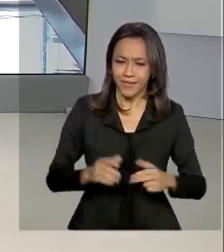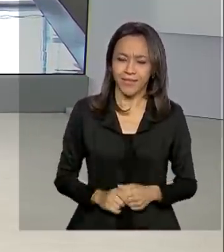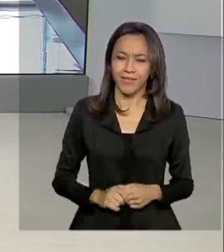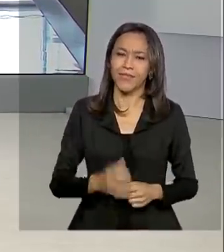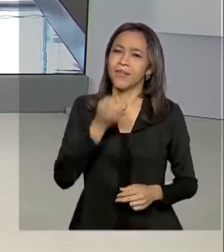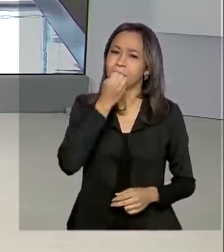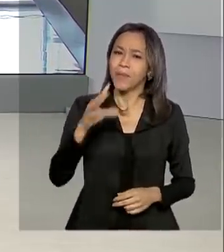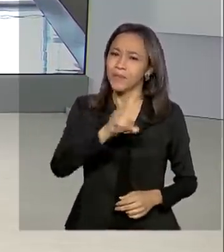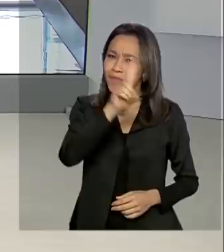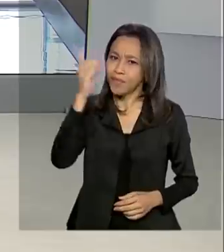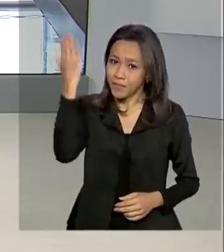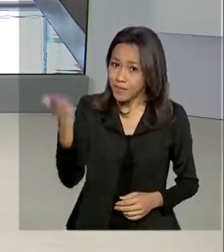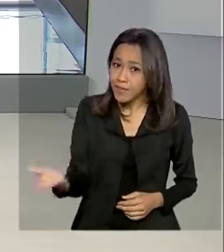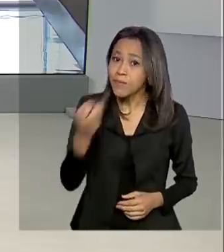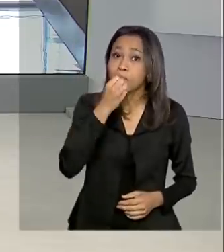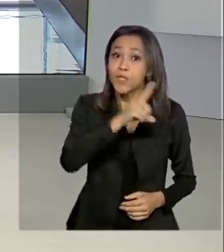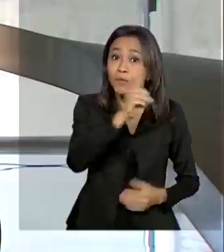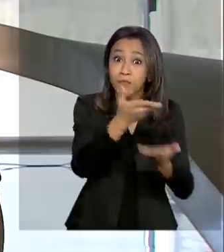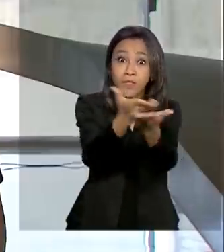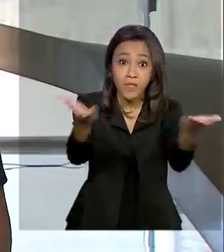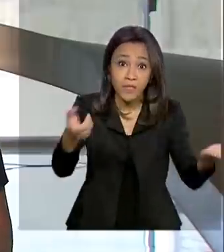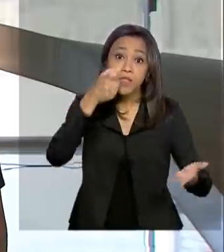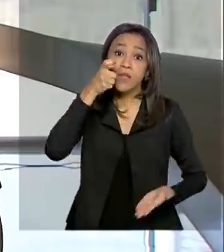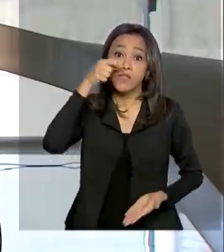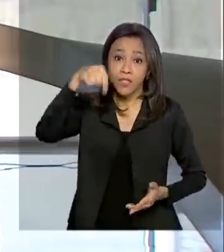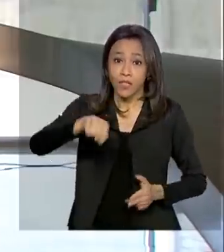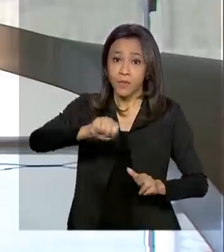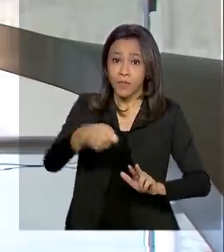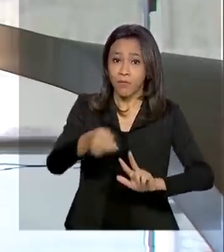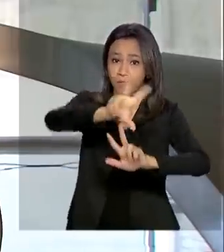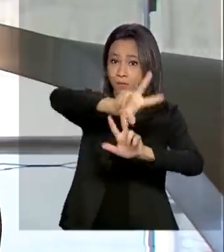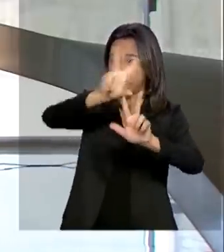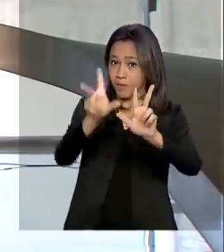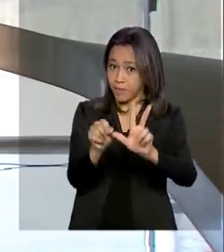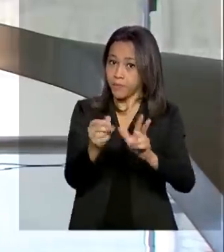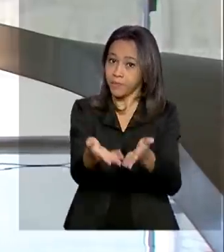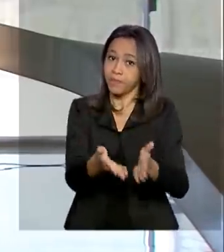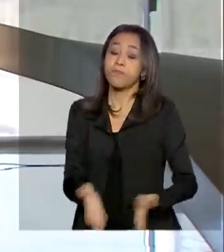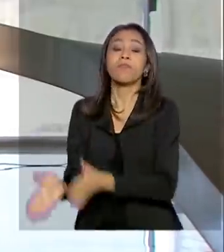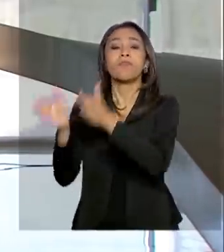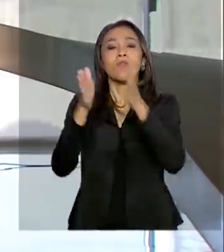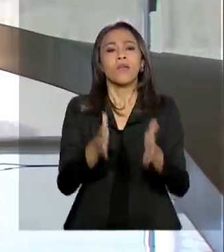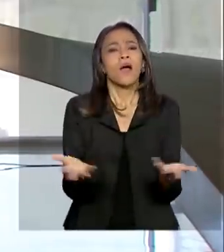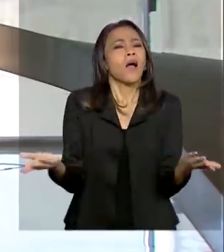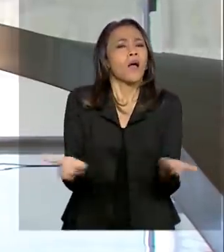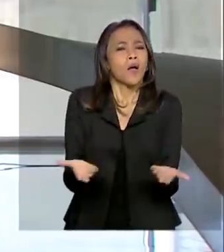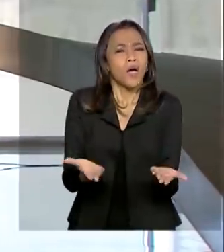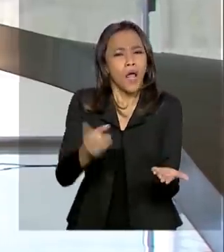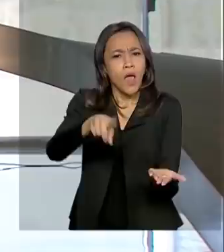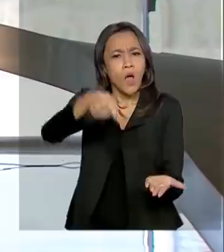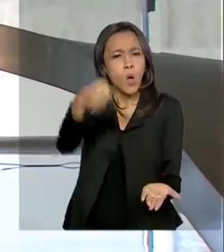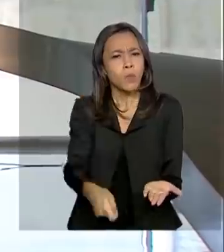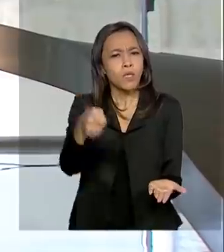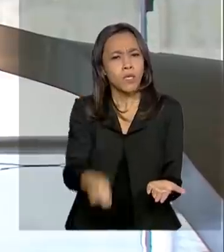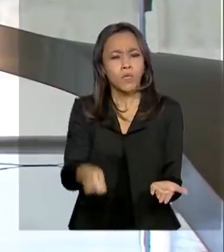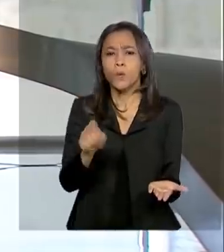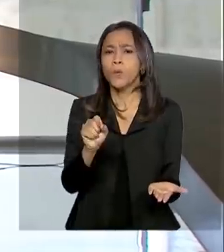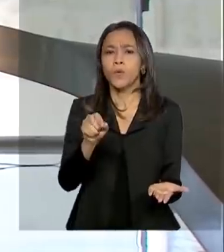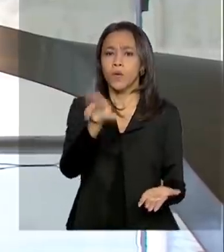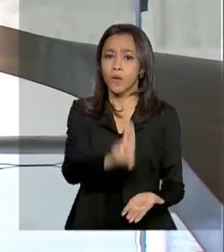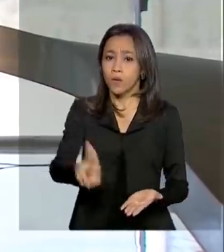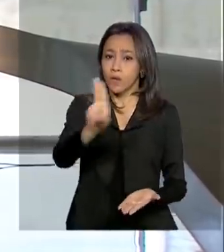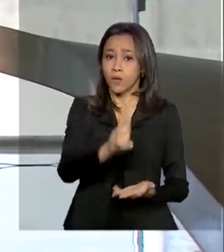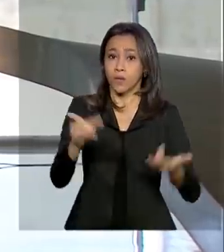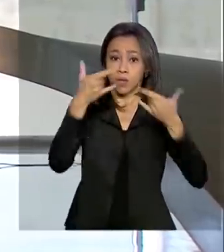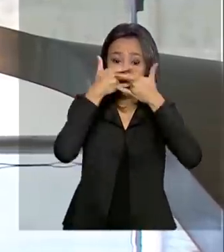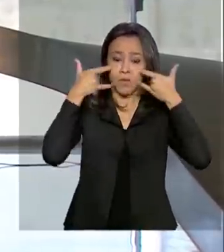dia pra você, Ana. Bom dia pra você que acompanha a TV Brasil. É isso mesmo. A partir de agora, é obrigatório usar máscara